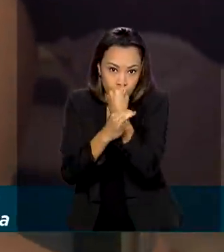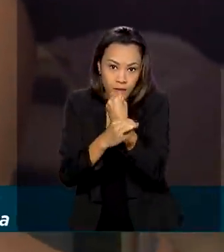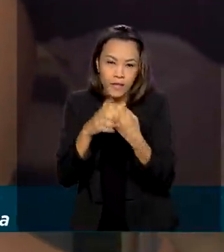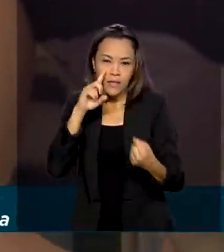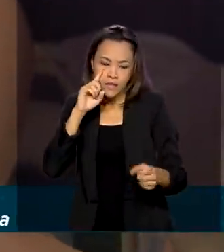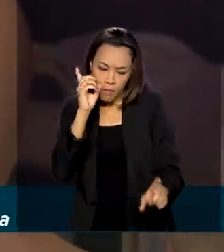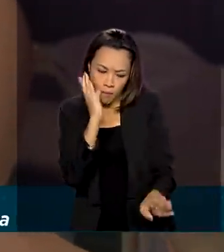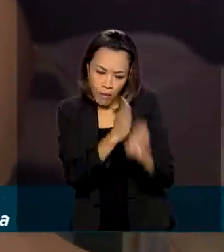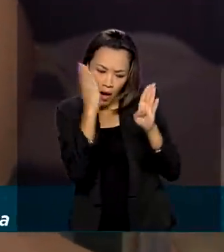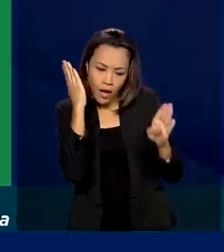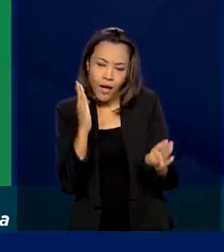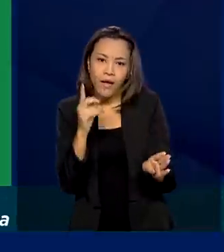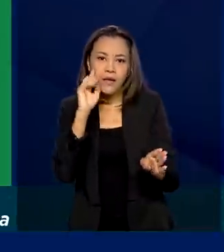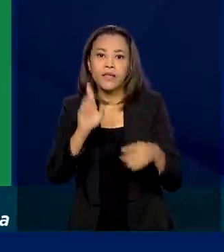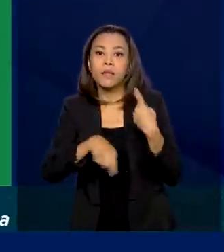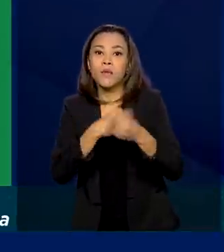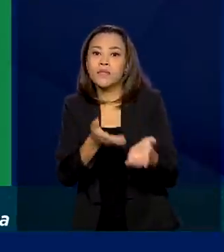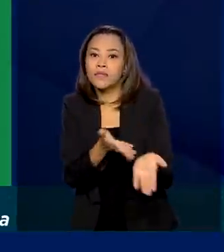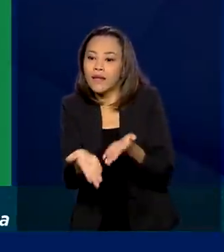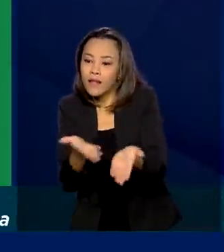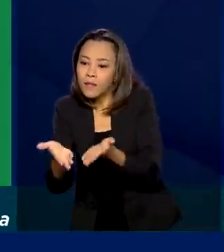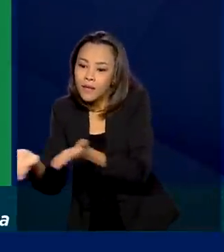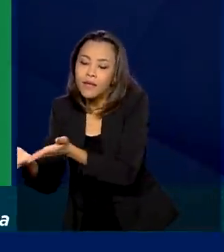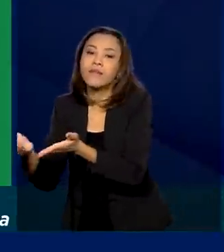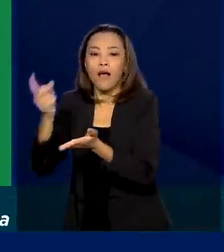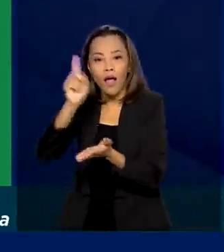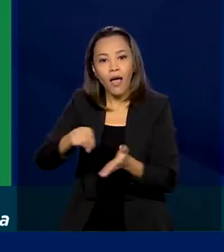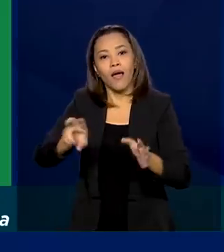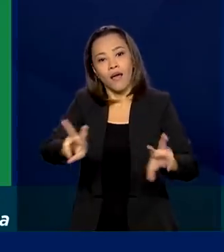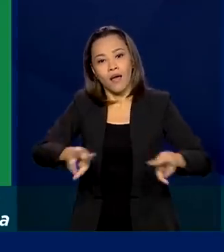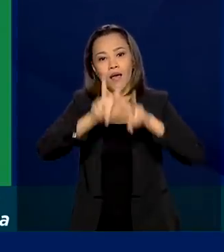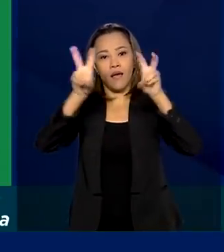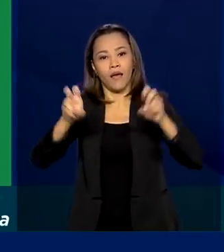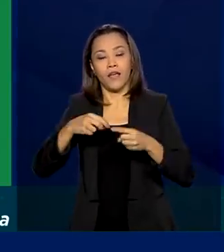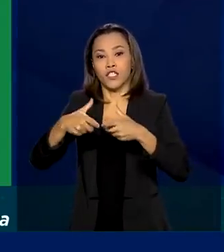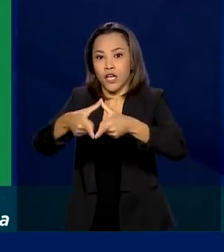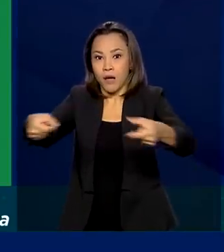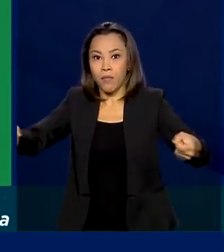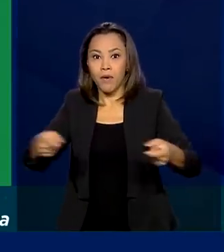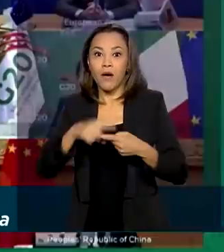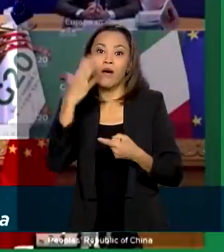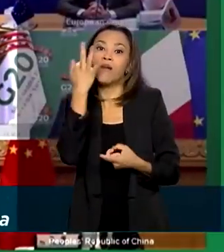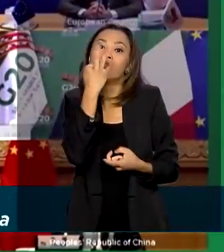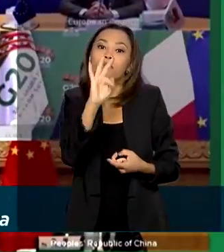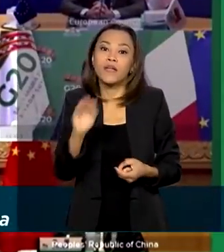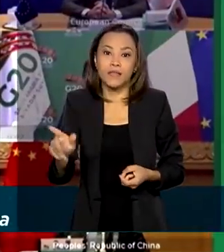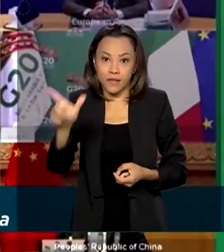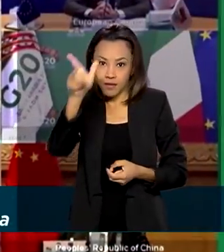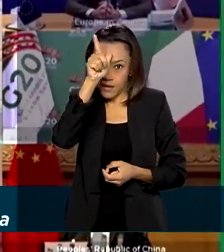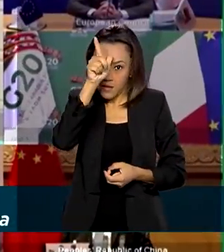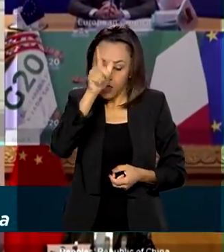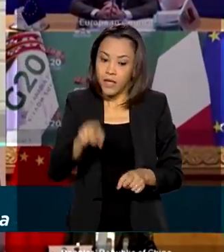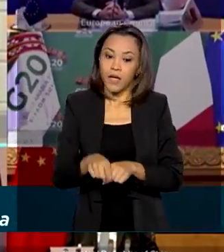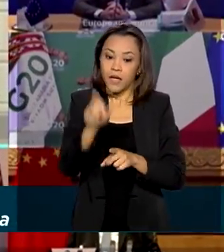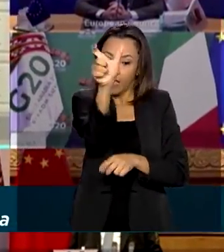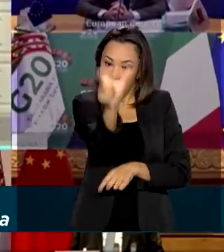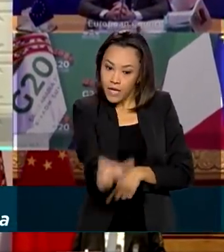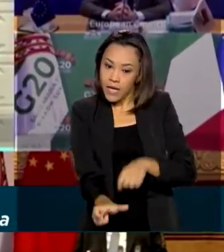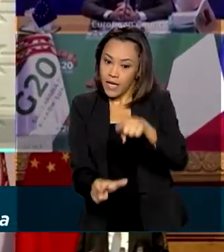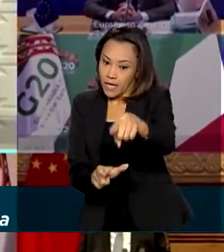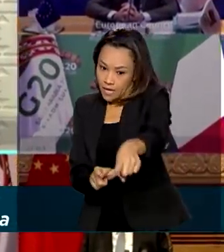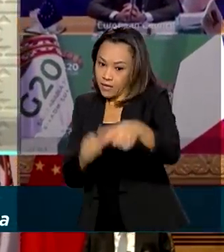tratamento a todos. Foram ideias defendidas pelos presidentes do Japão, da França e da Alemanha. O rei Salman Bin